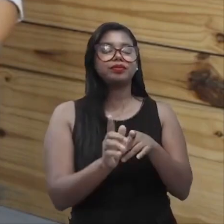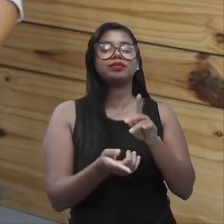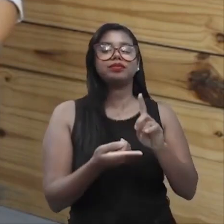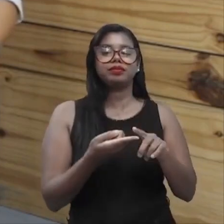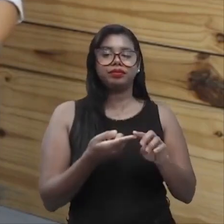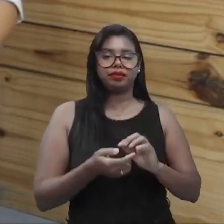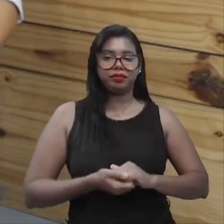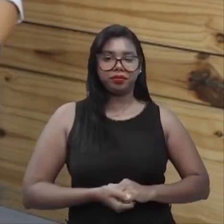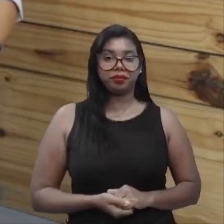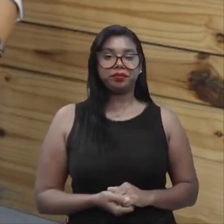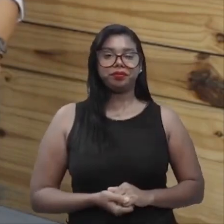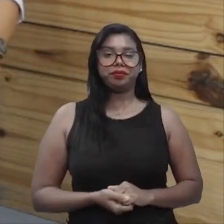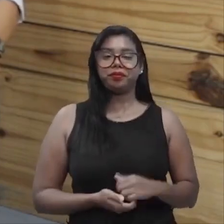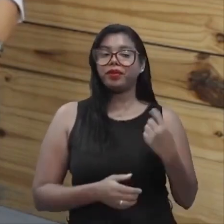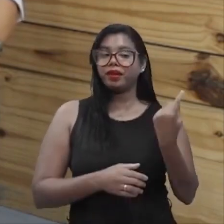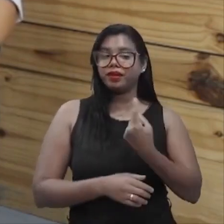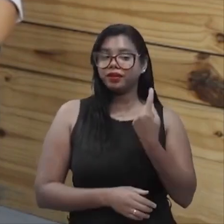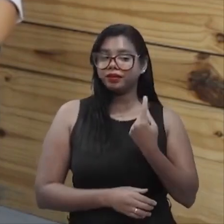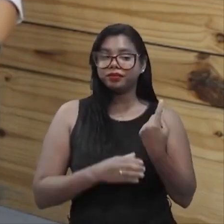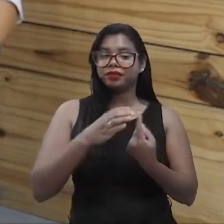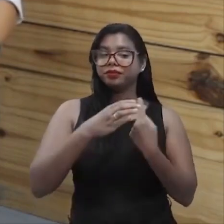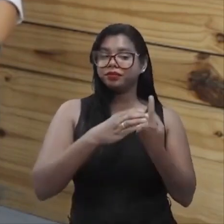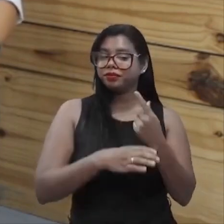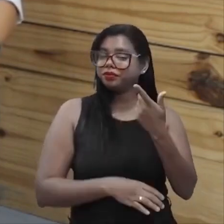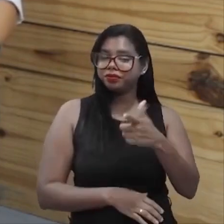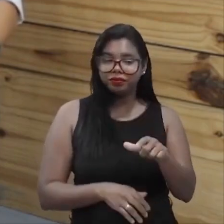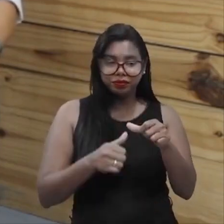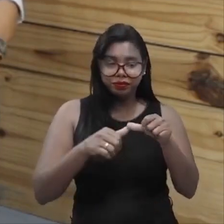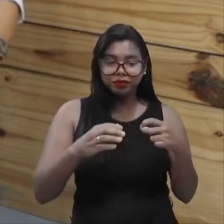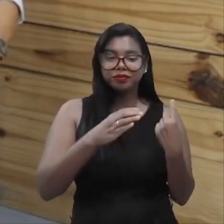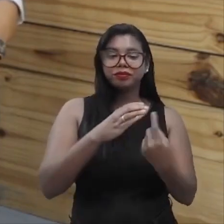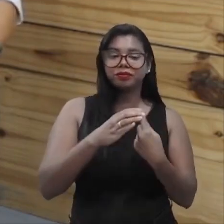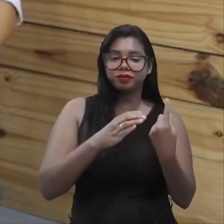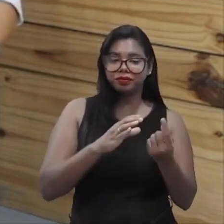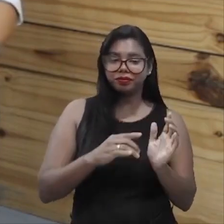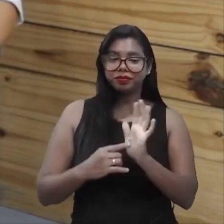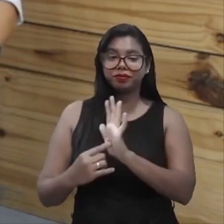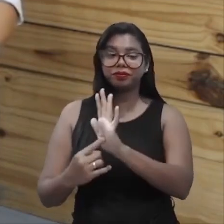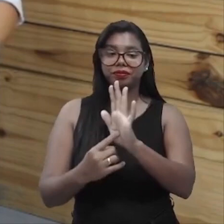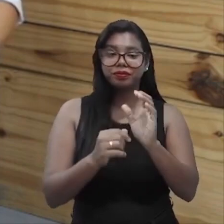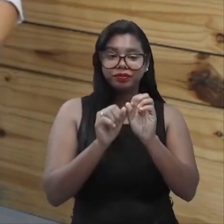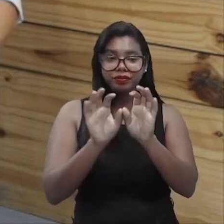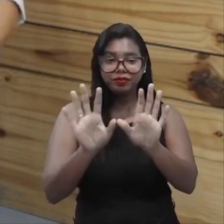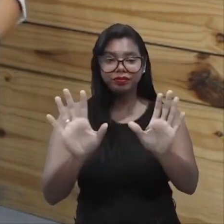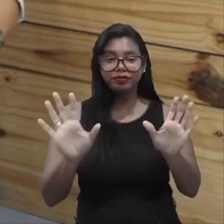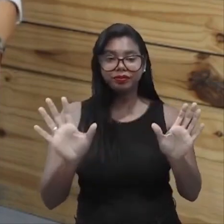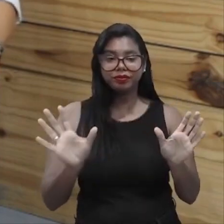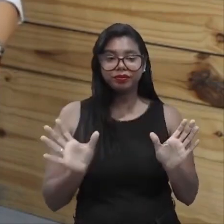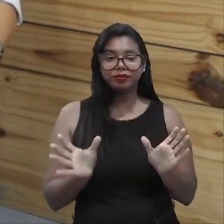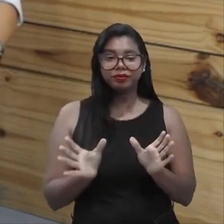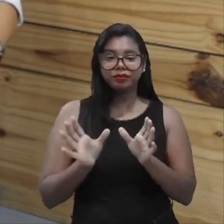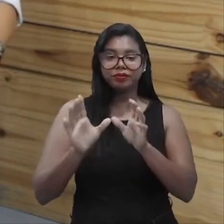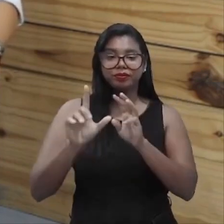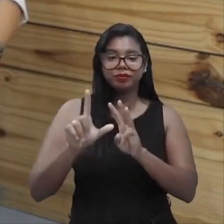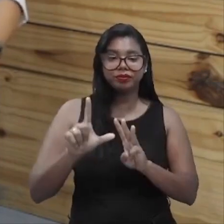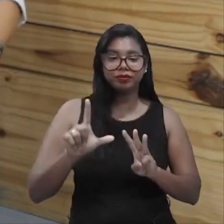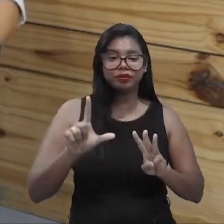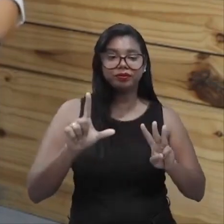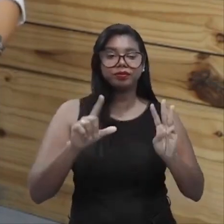Ela não está isolada, é um ecossistema. É um ecossistema. Então, ela faz um link, ou seja,